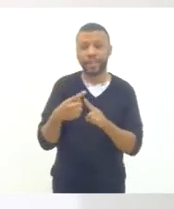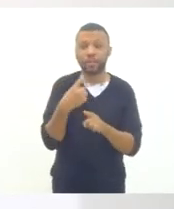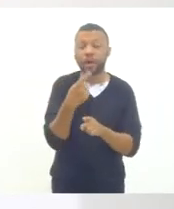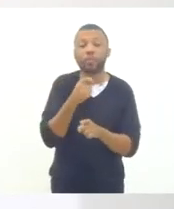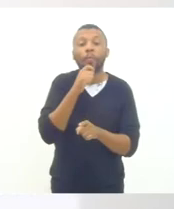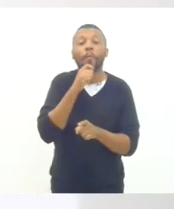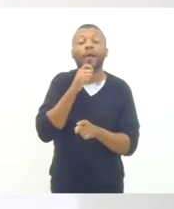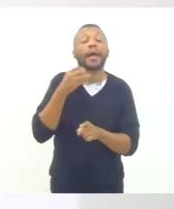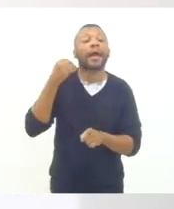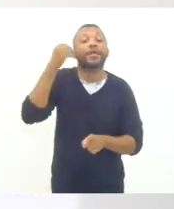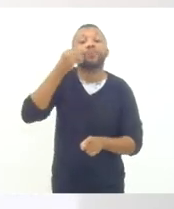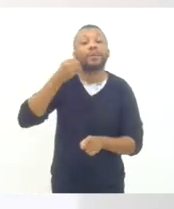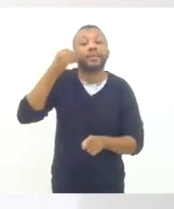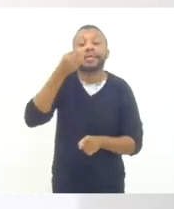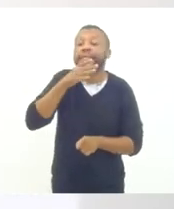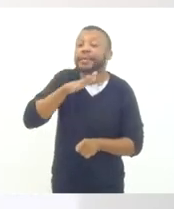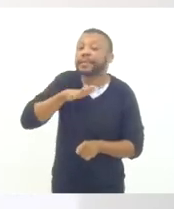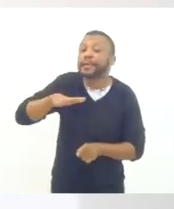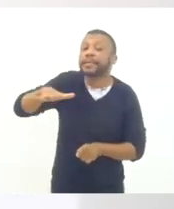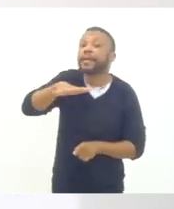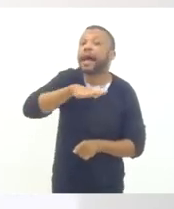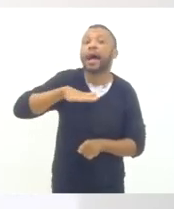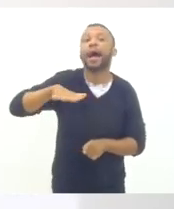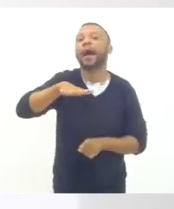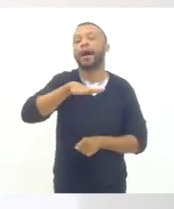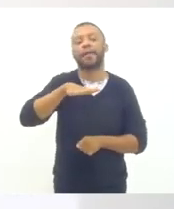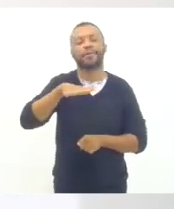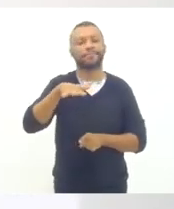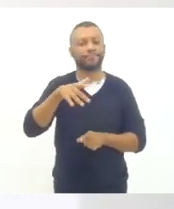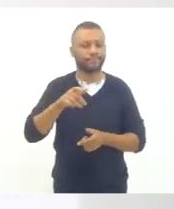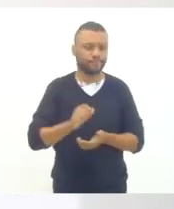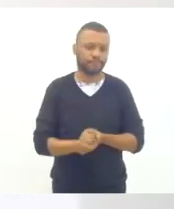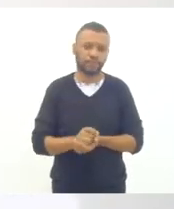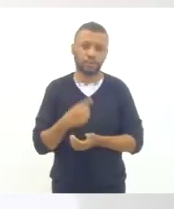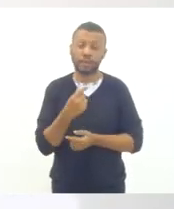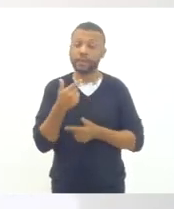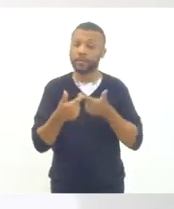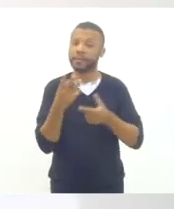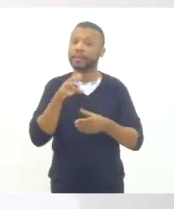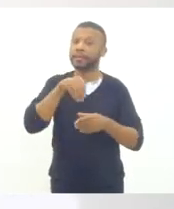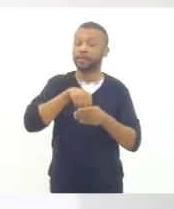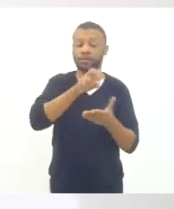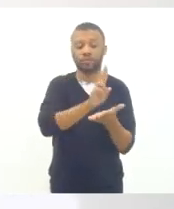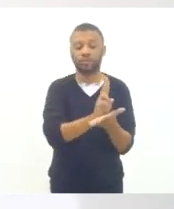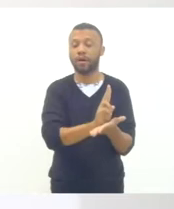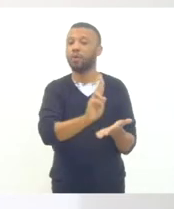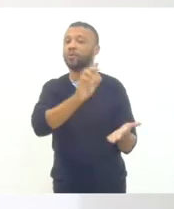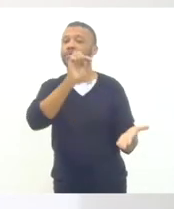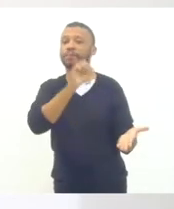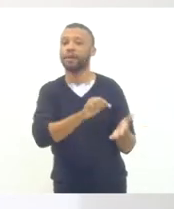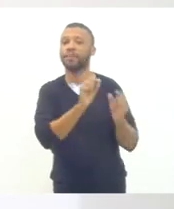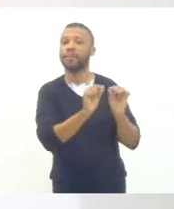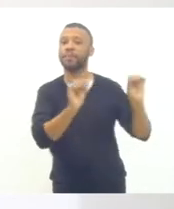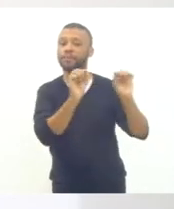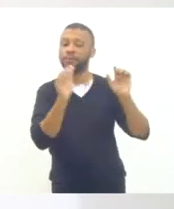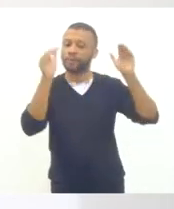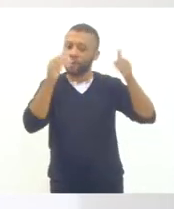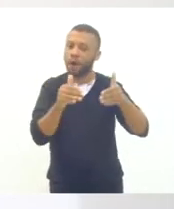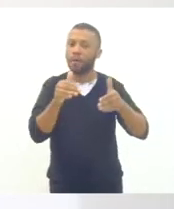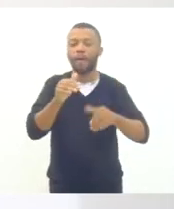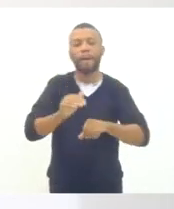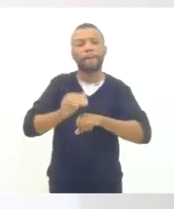técnica nesse campo. Nós trabalhamos em uma universidade, nossa área é mais de ciência e tecnologia,